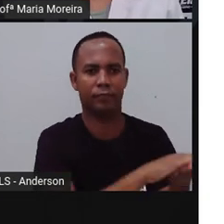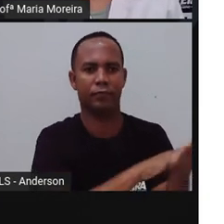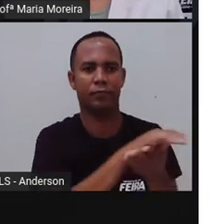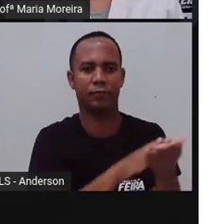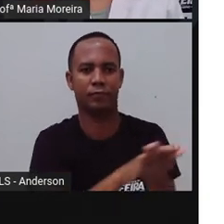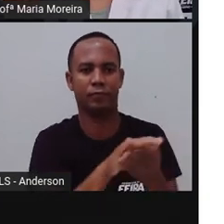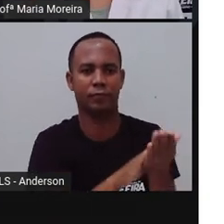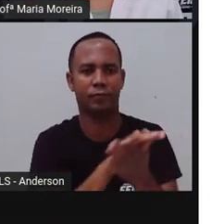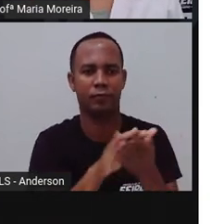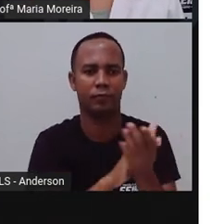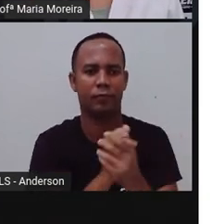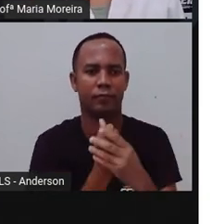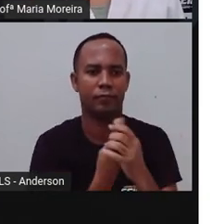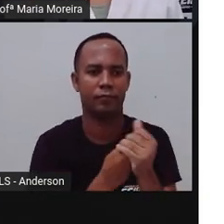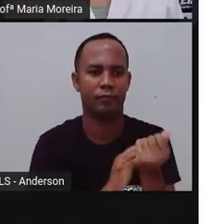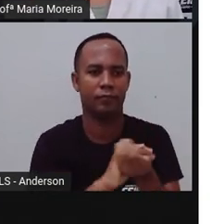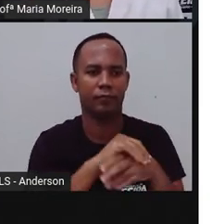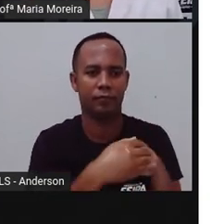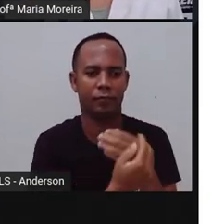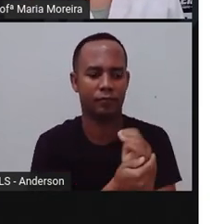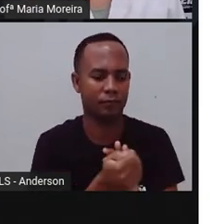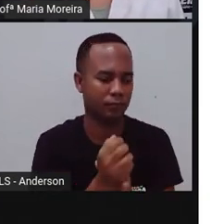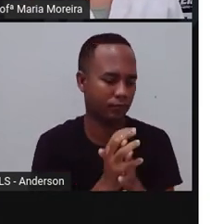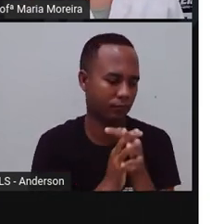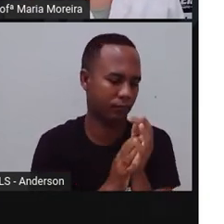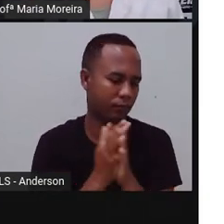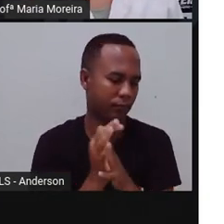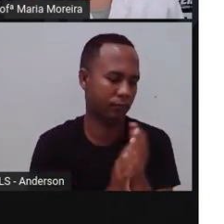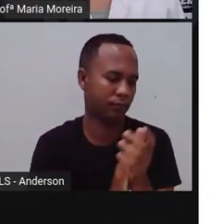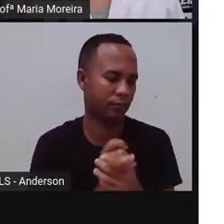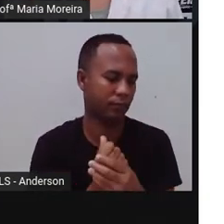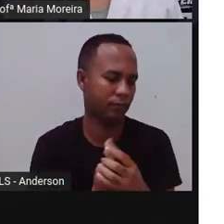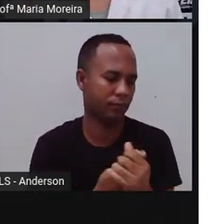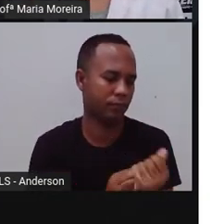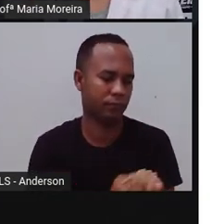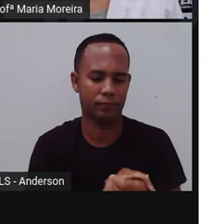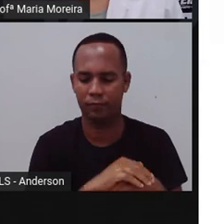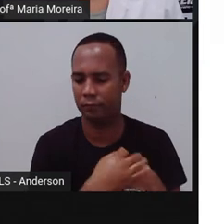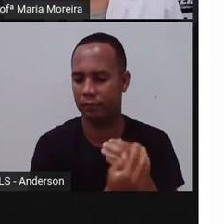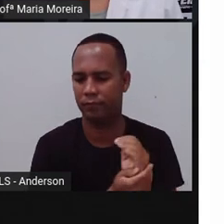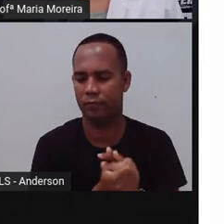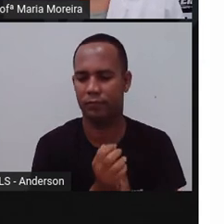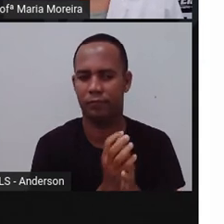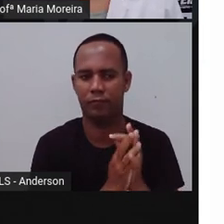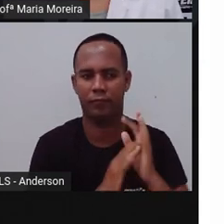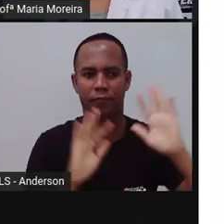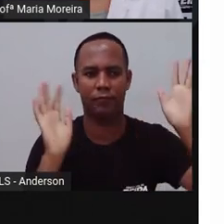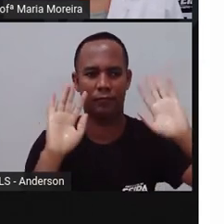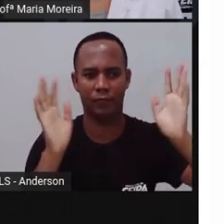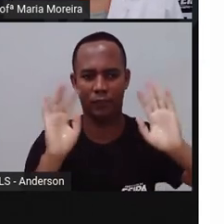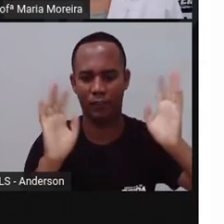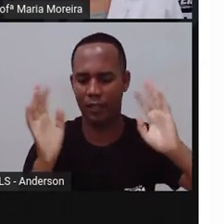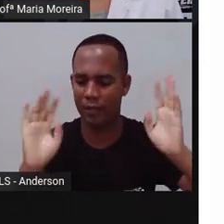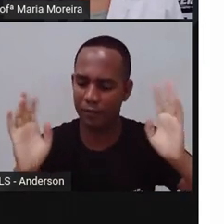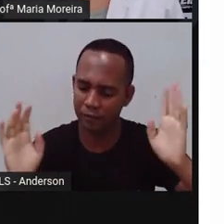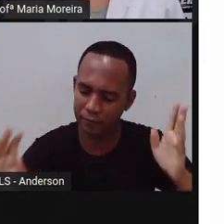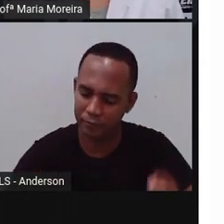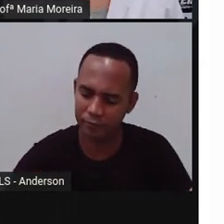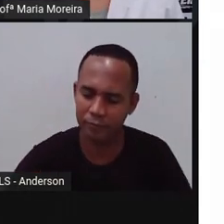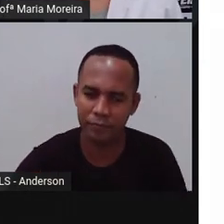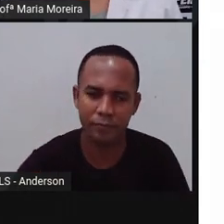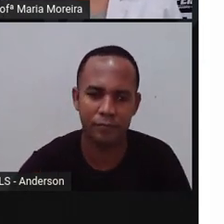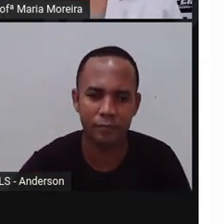guardadinhos aí para que em breve a gente, de fato, possa se encontrar mais uma vez e dar aquele abraço bem apertado, tá?